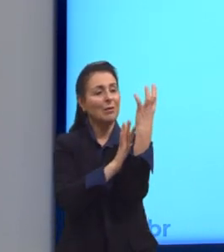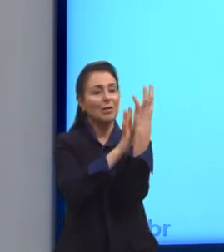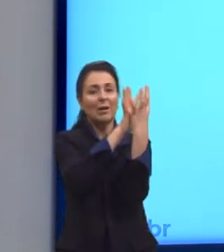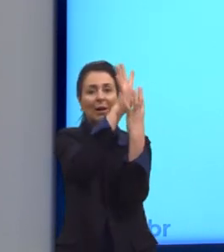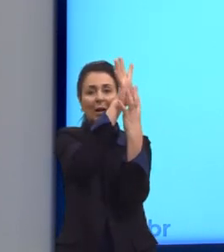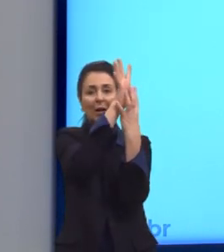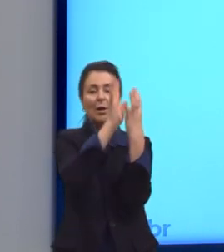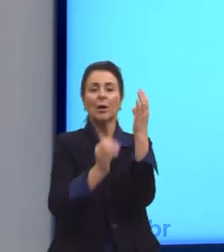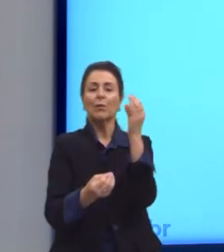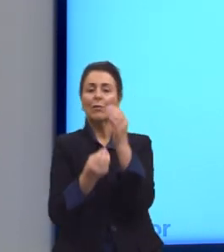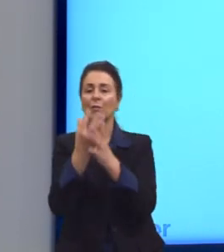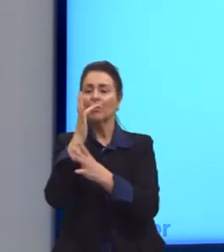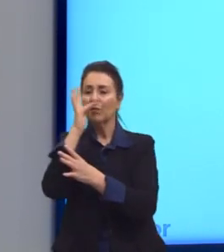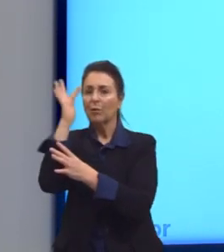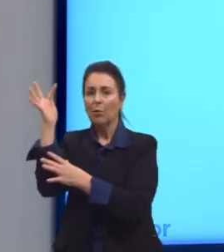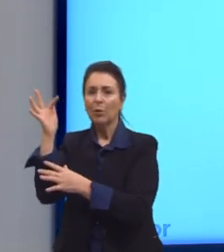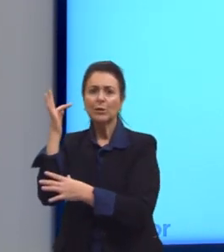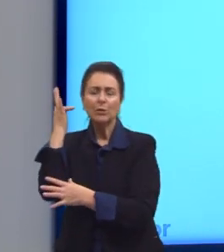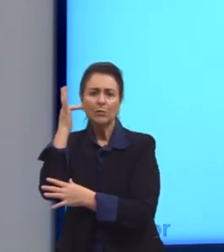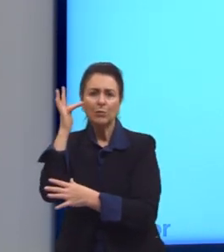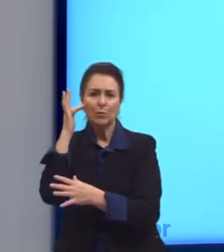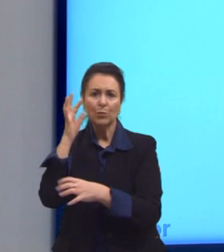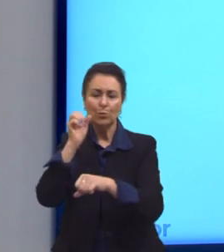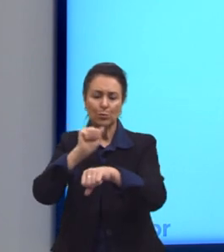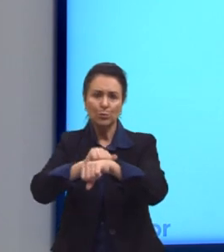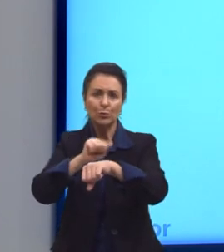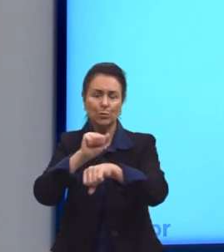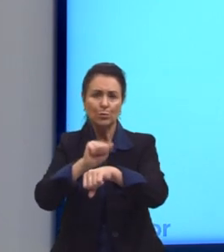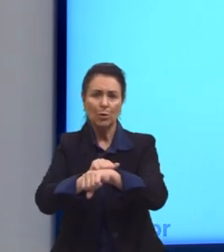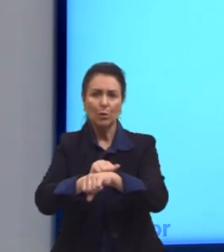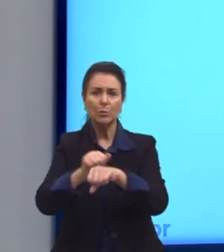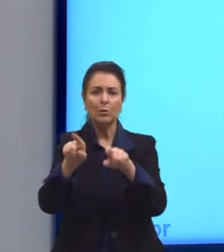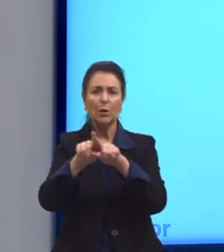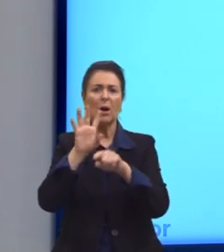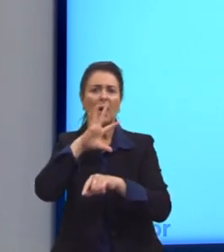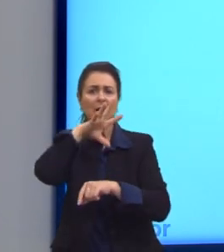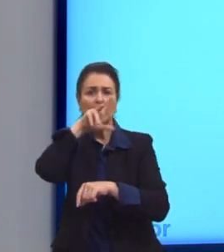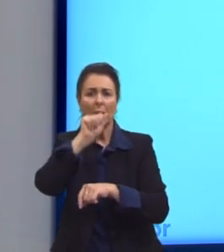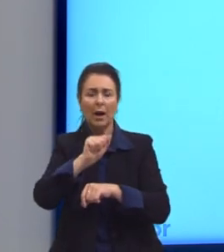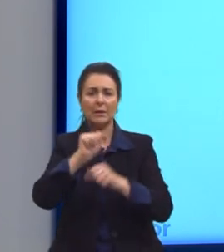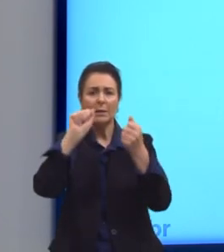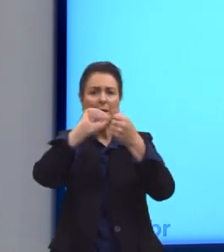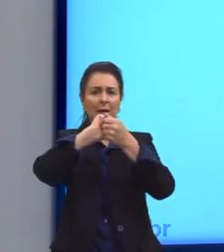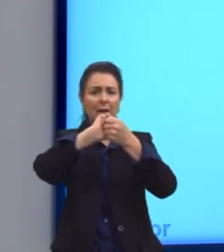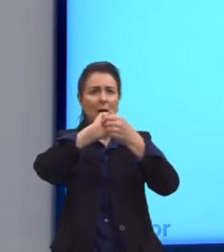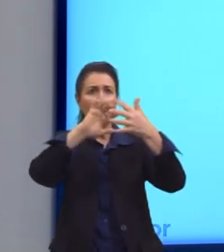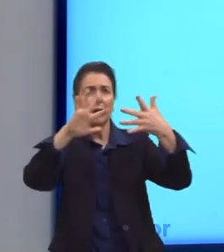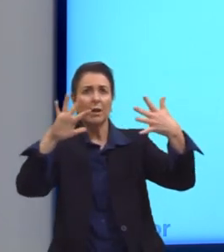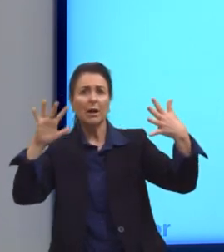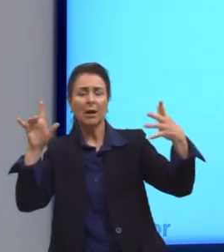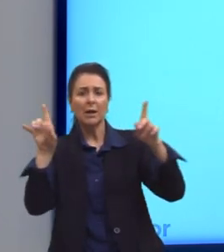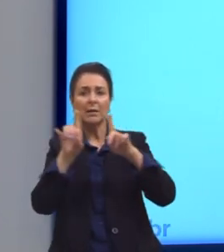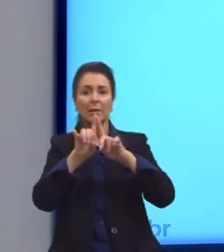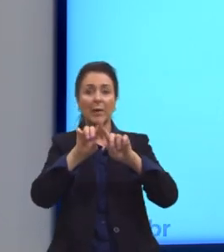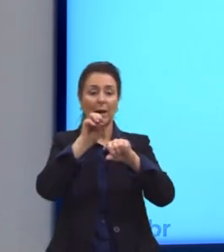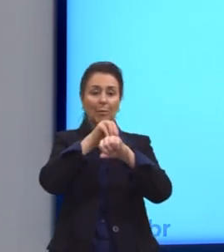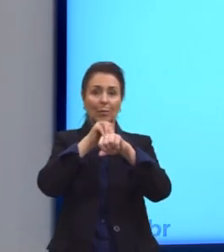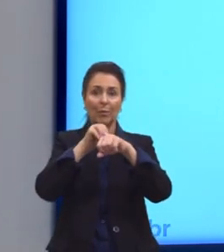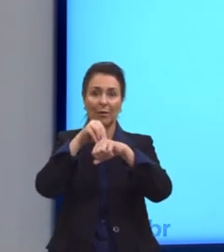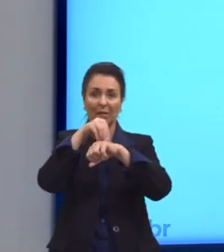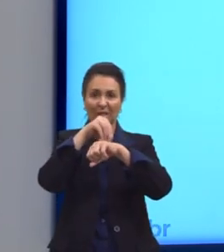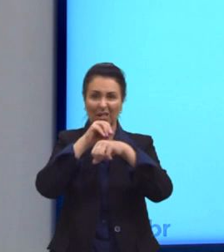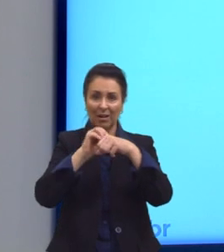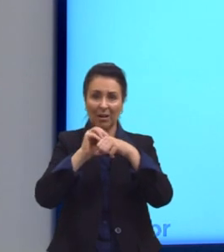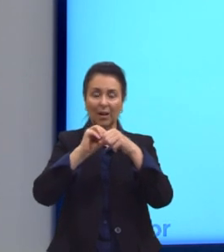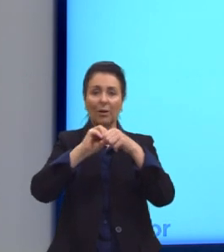frutos, ossos, animais, galáxias, moléculas de DNA, entre outros. São praticamente